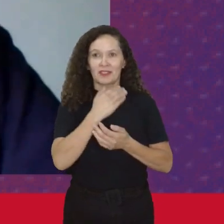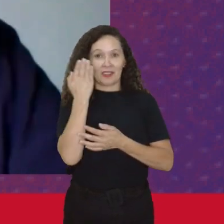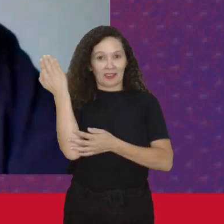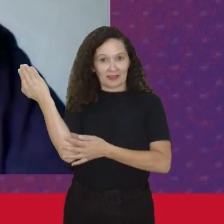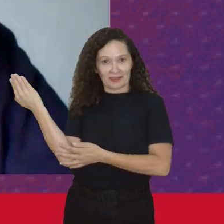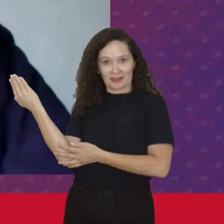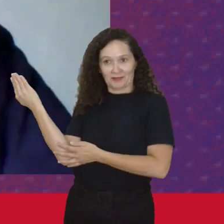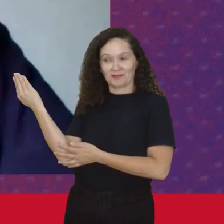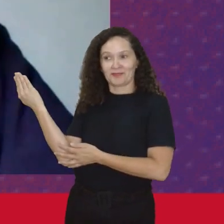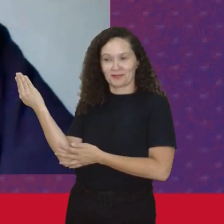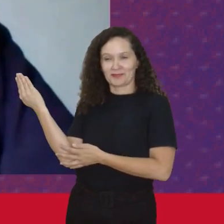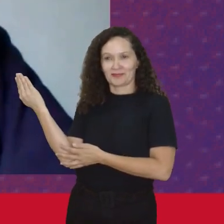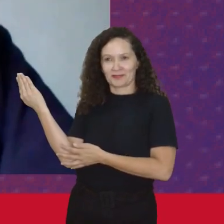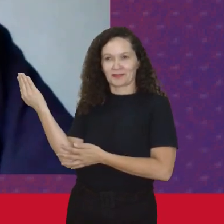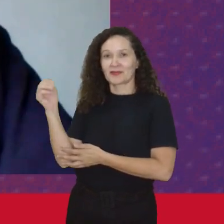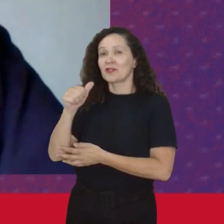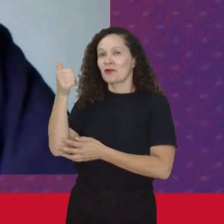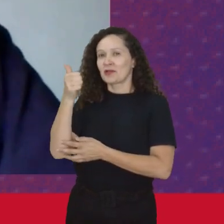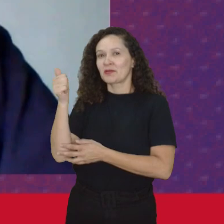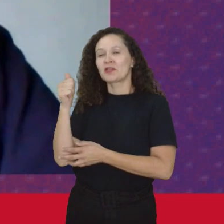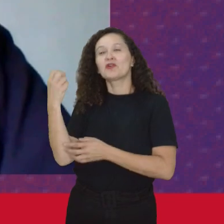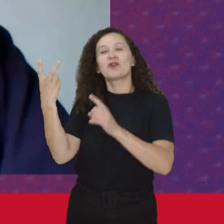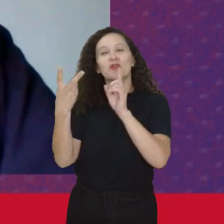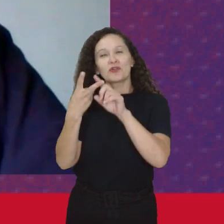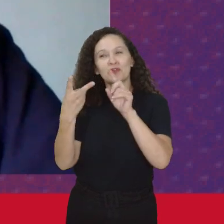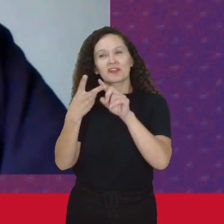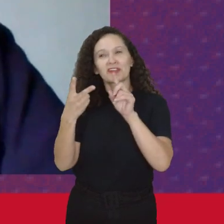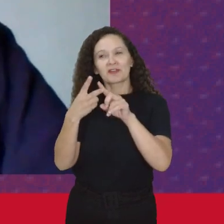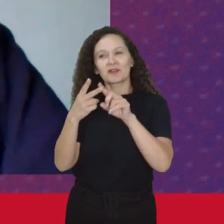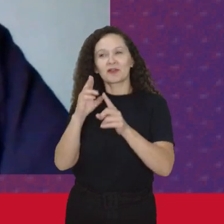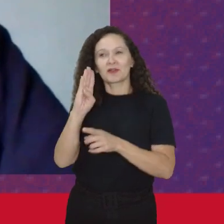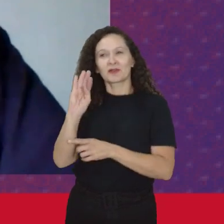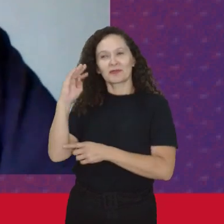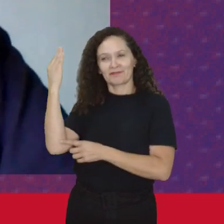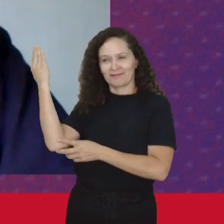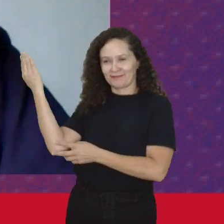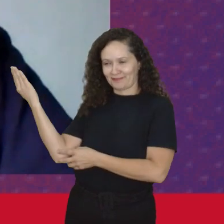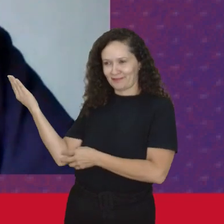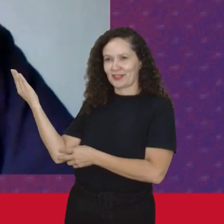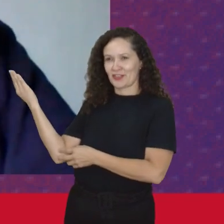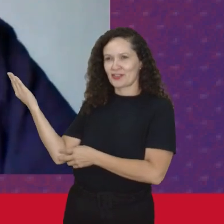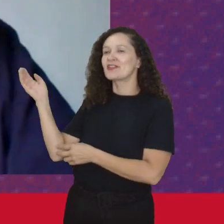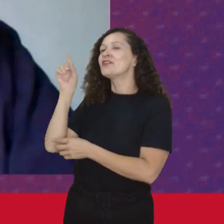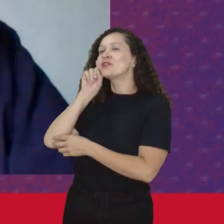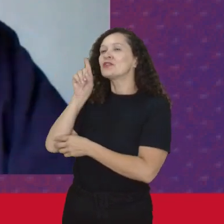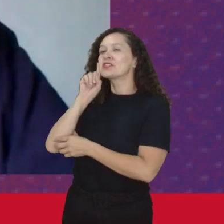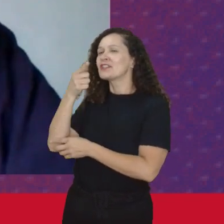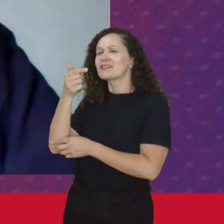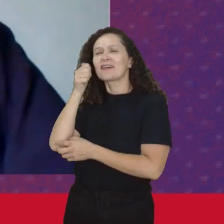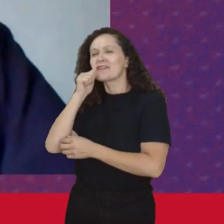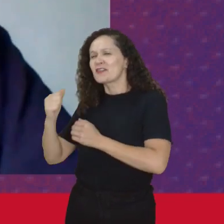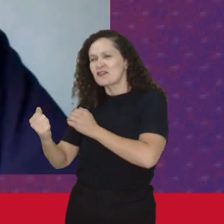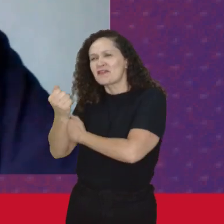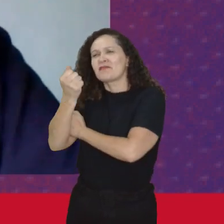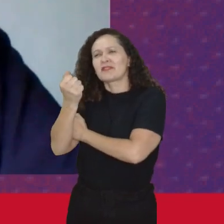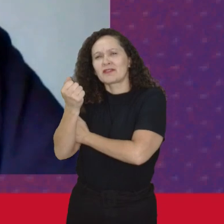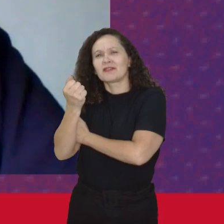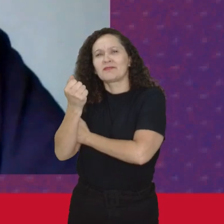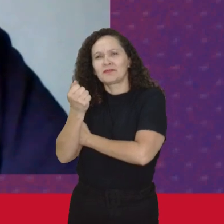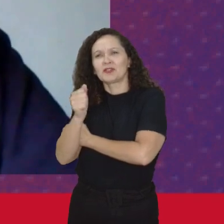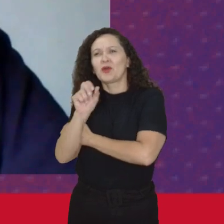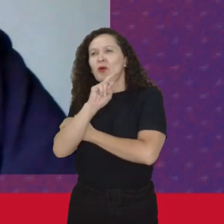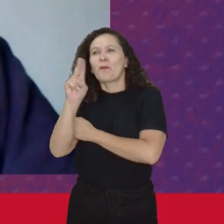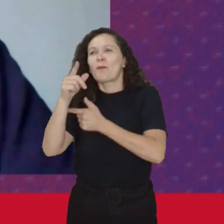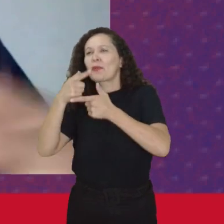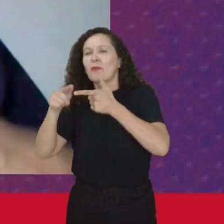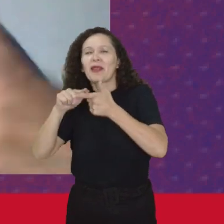sexo E o outro É o livro Da Beth Freer Nos Estados Unidos Que chama A Mística Feminina Que o que ela chamava Do problema sem